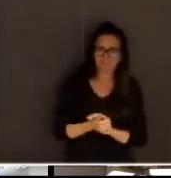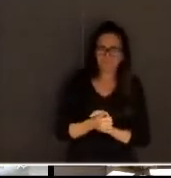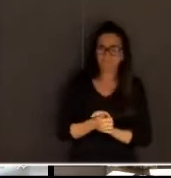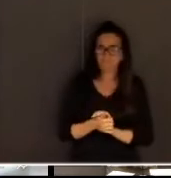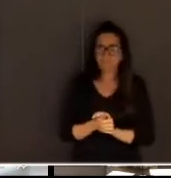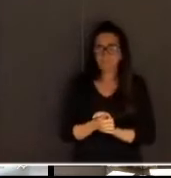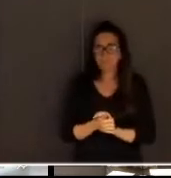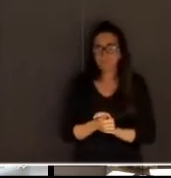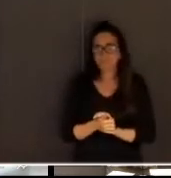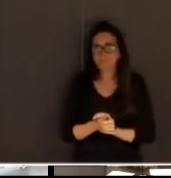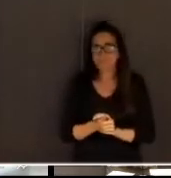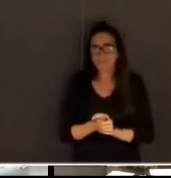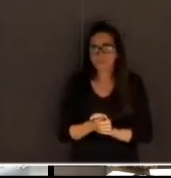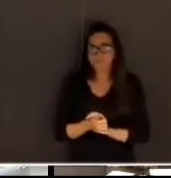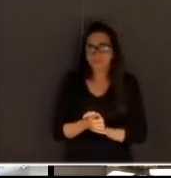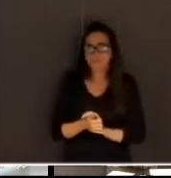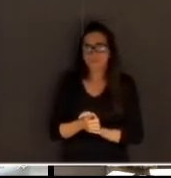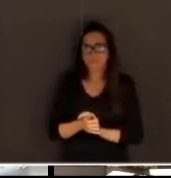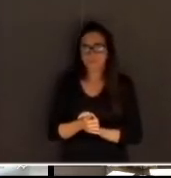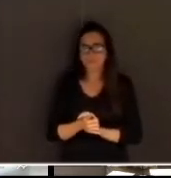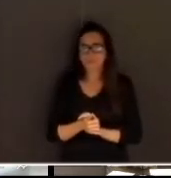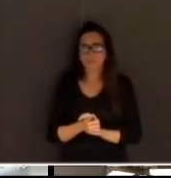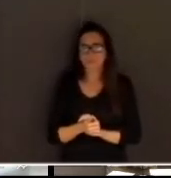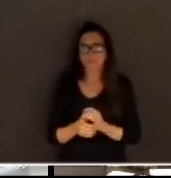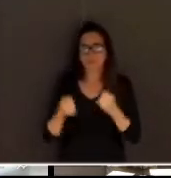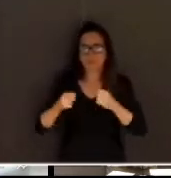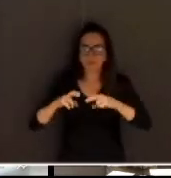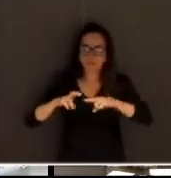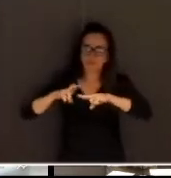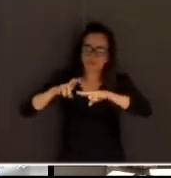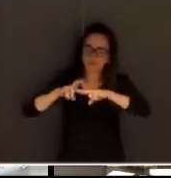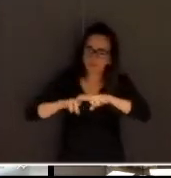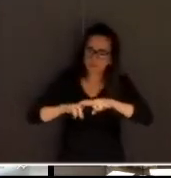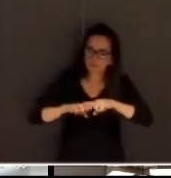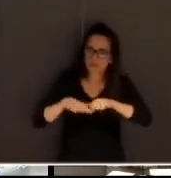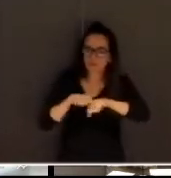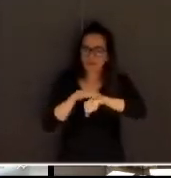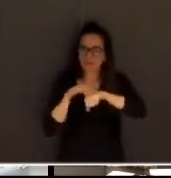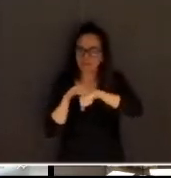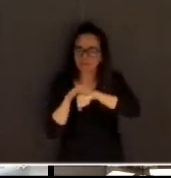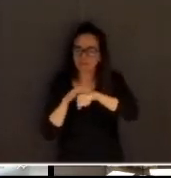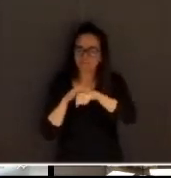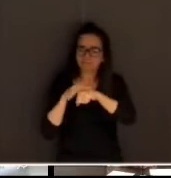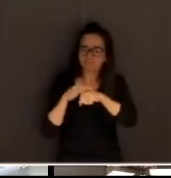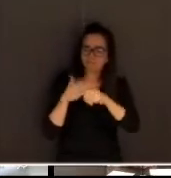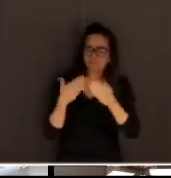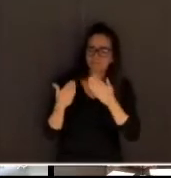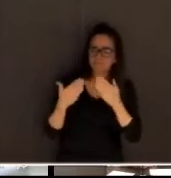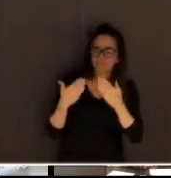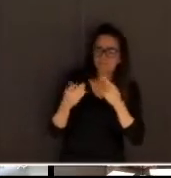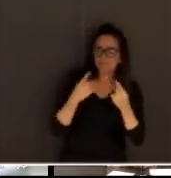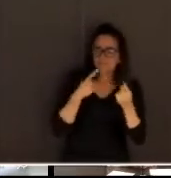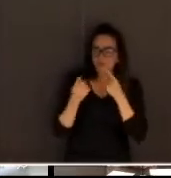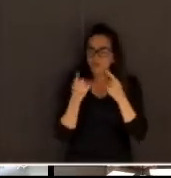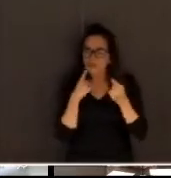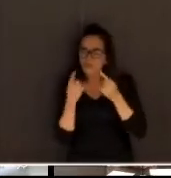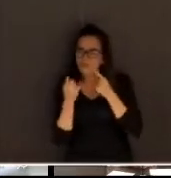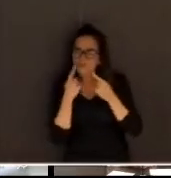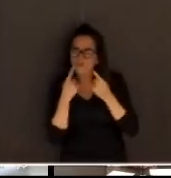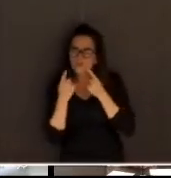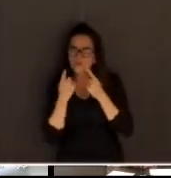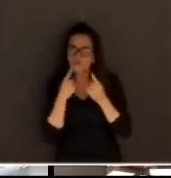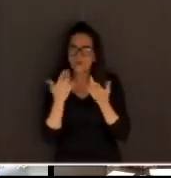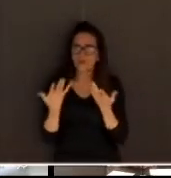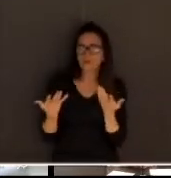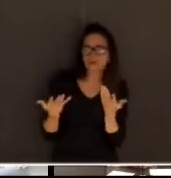era preciso sentar para conversar, para dialogar, para achar a solução. Precisávamos achar uma